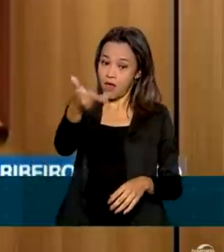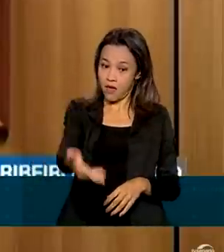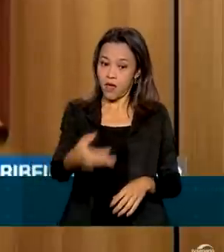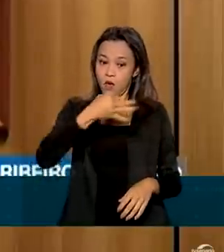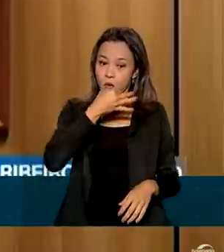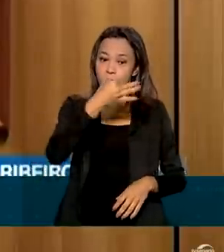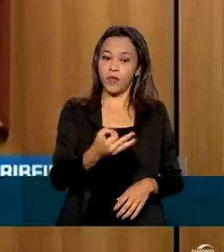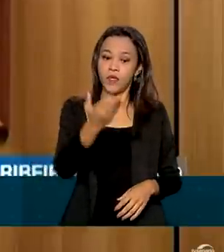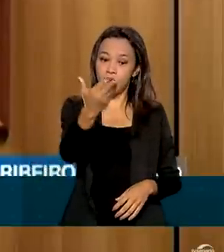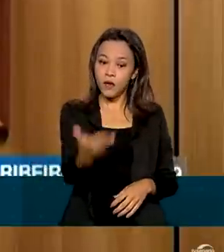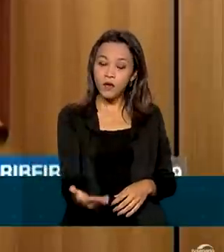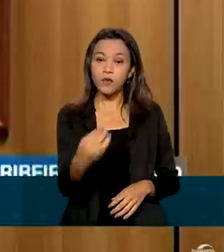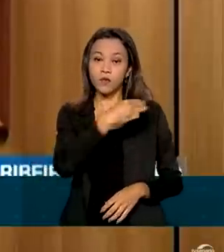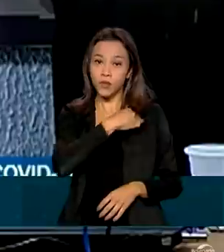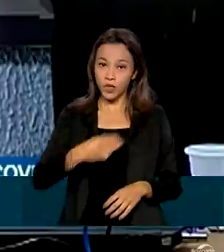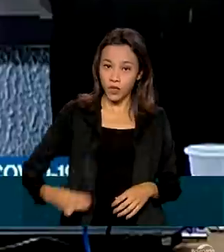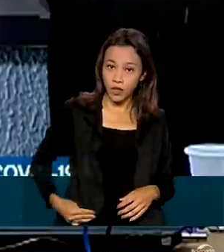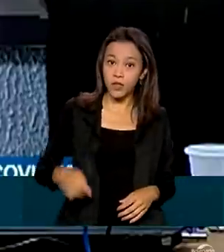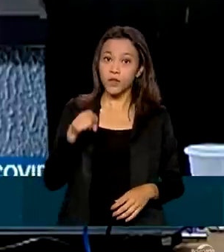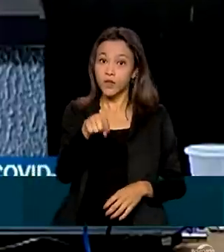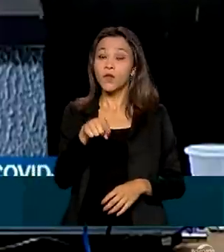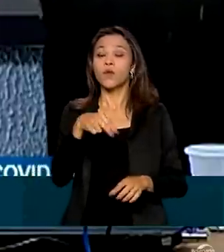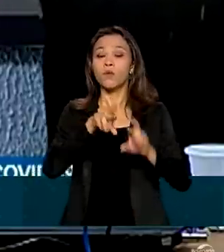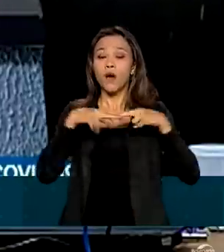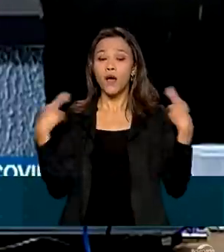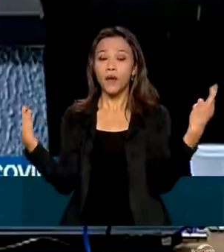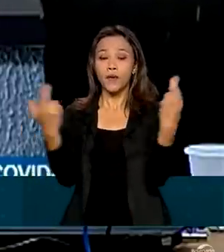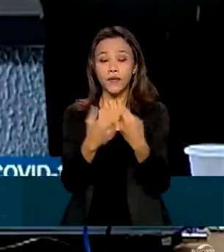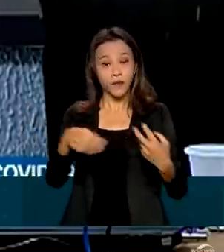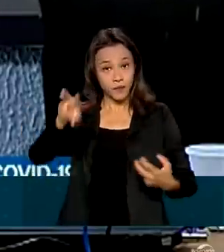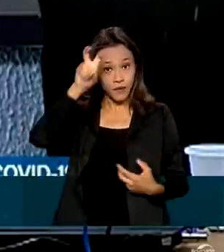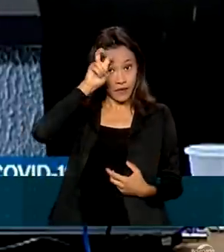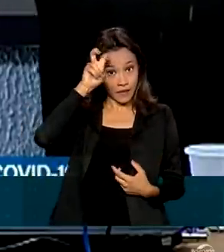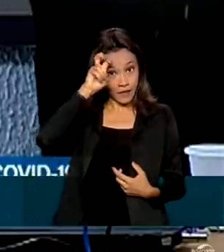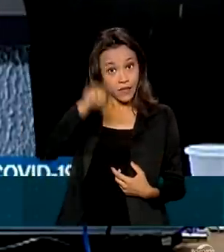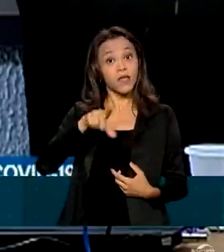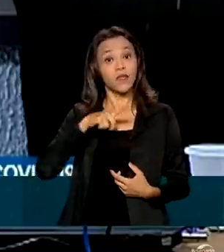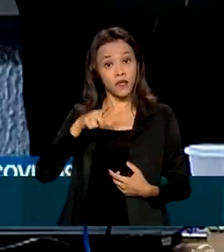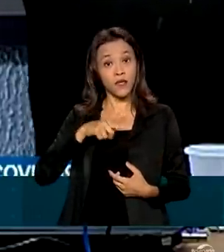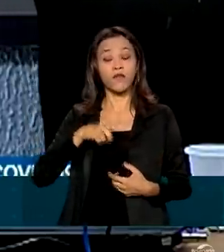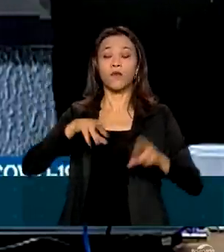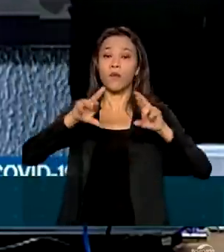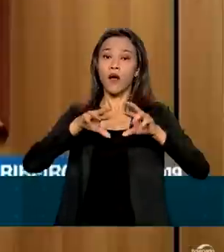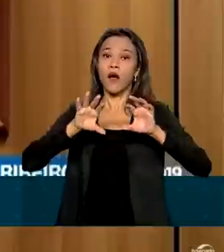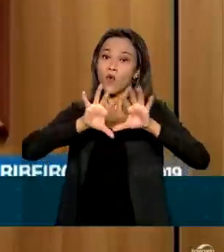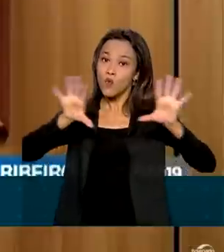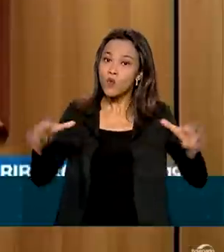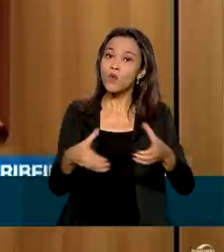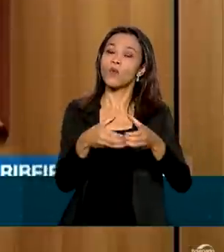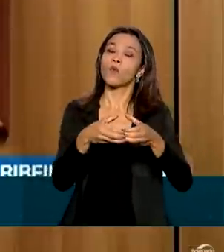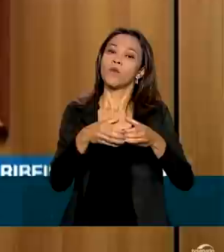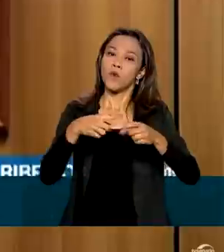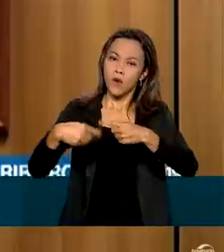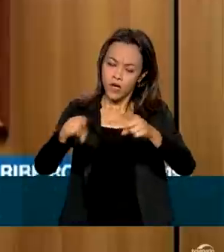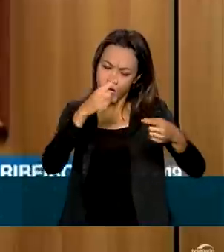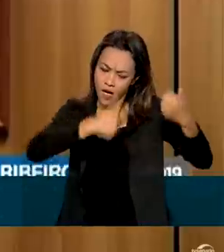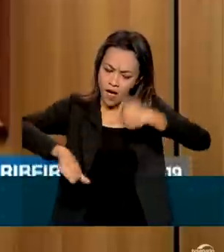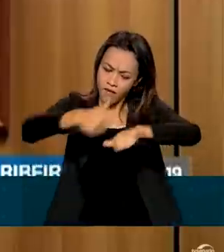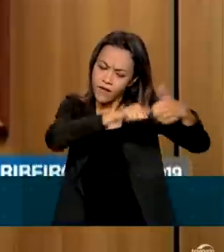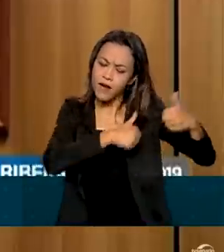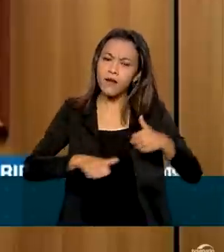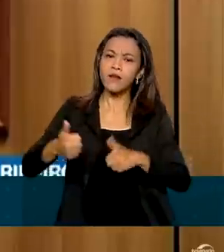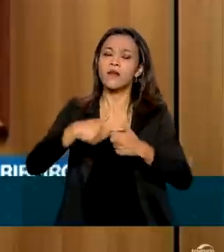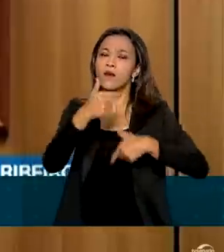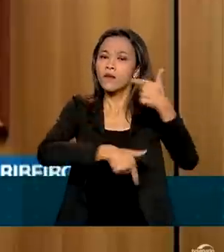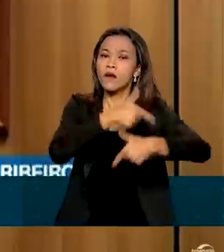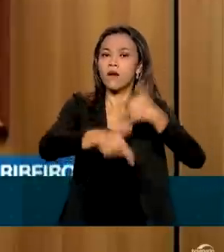Milton Ribeiro, em sessão nesta quinta-feira, de comissão do Senado que avalia as ações do governo federal no combate